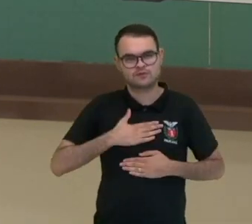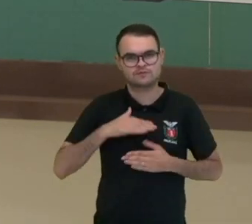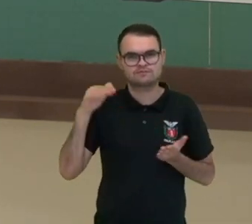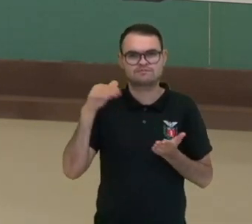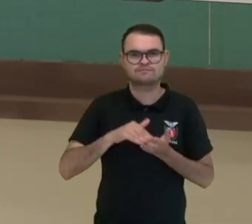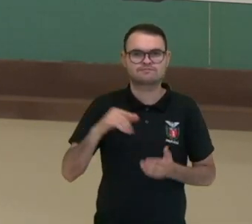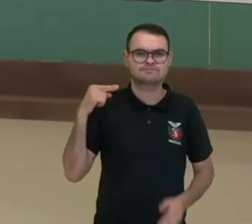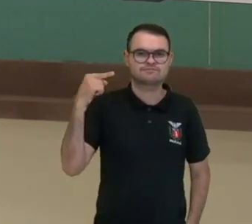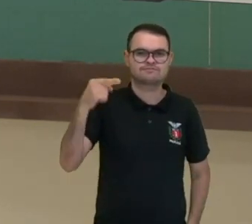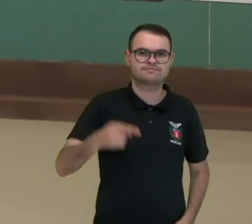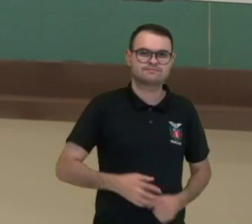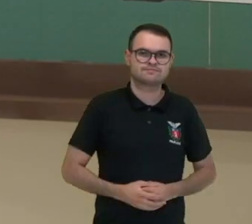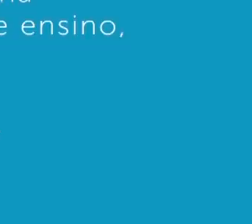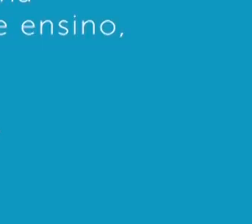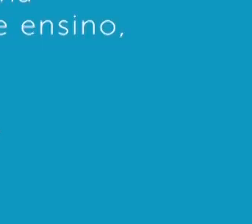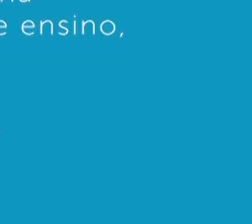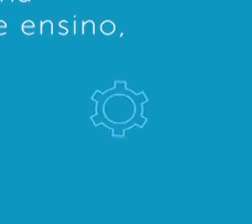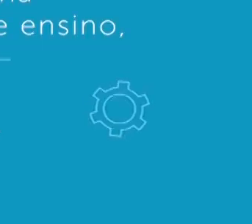gostado. Até breve!